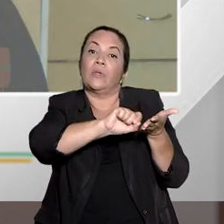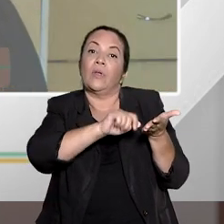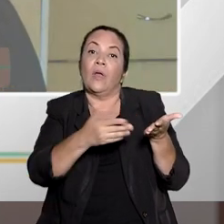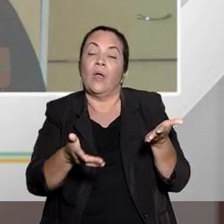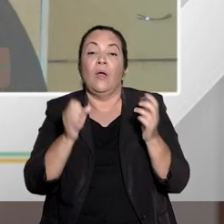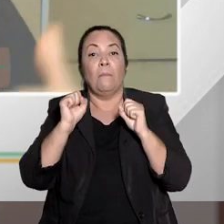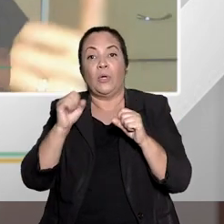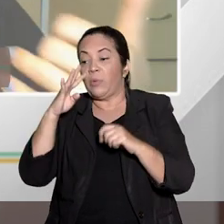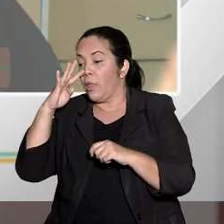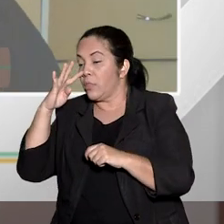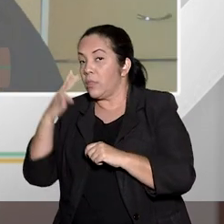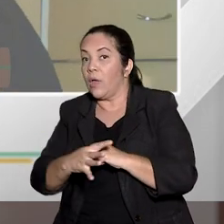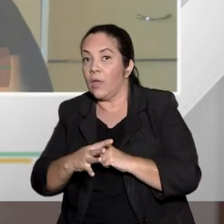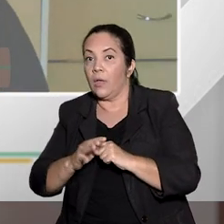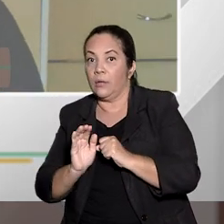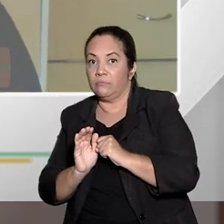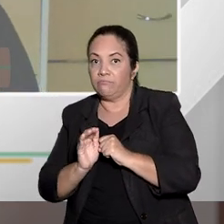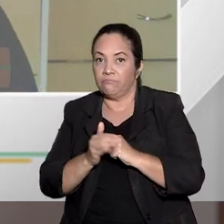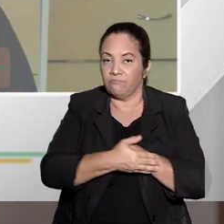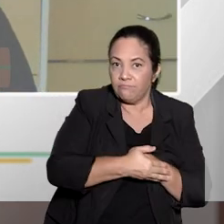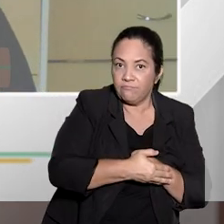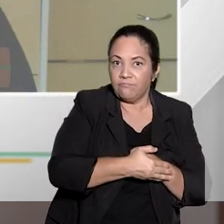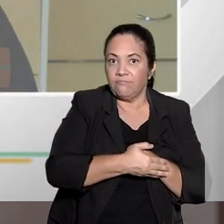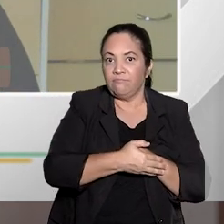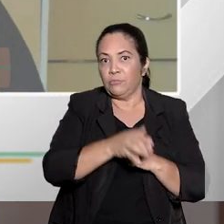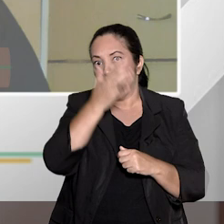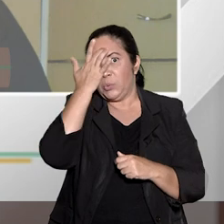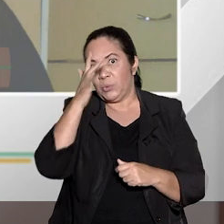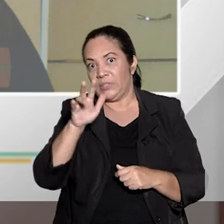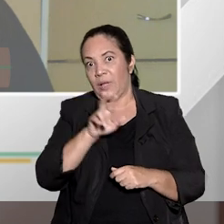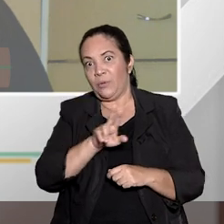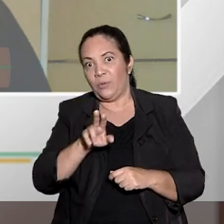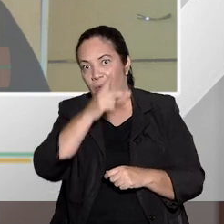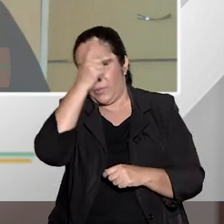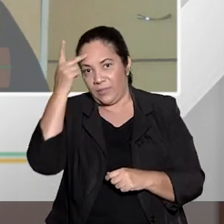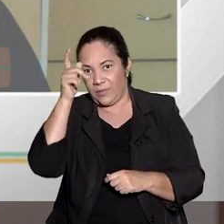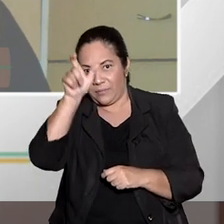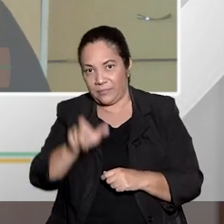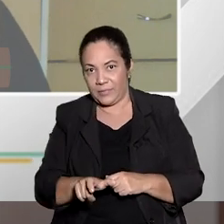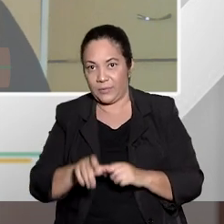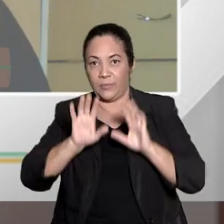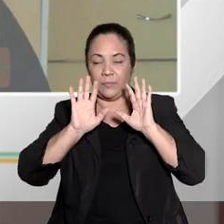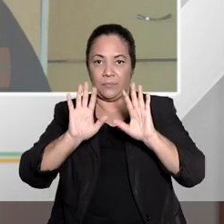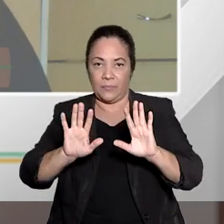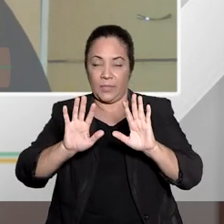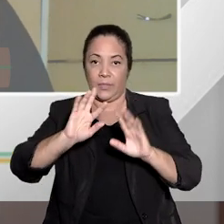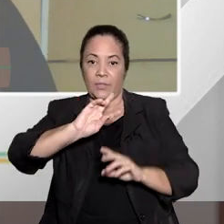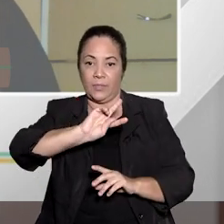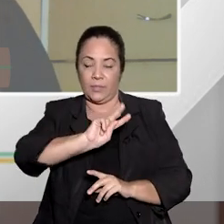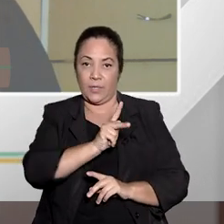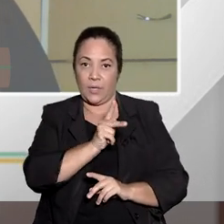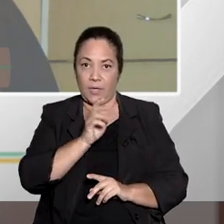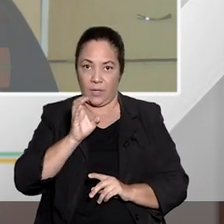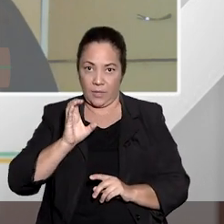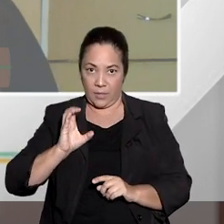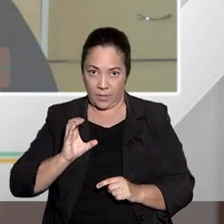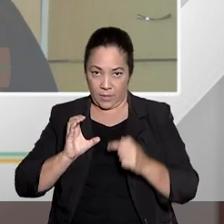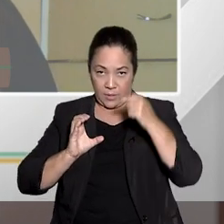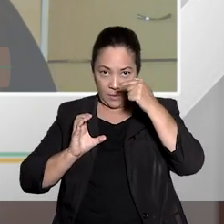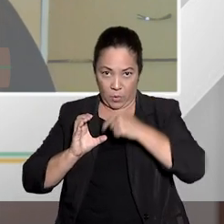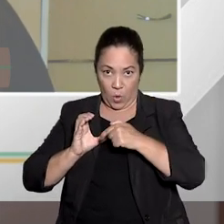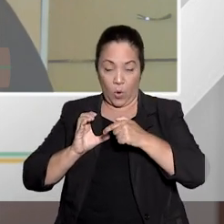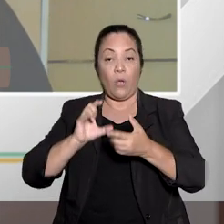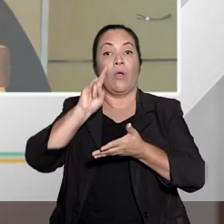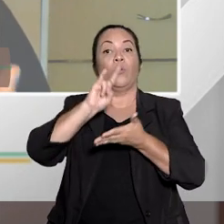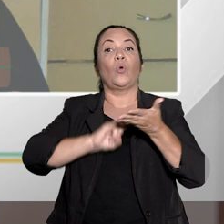denúncia anônima, a gente tem esses discos, denúncias, etc. Mas, com o habeas corpus, o que tem prevalecido nos